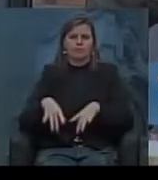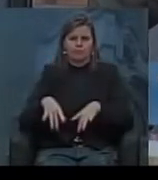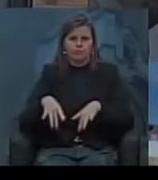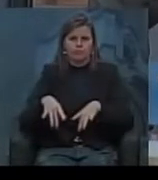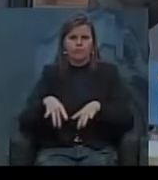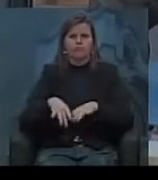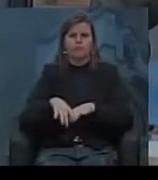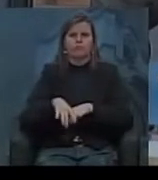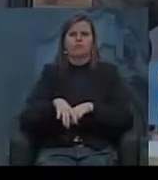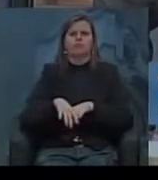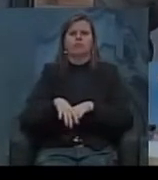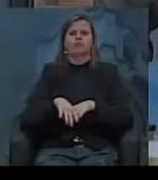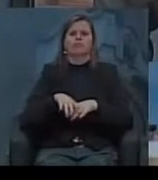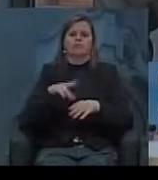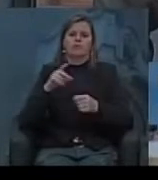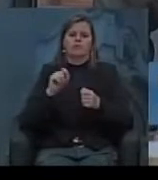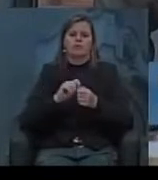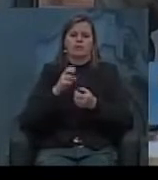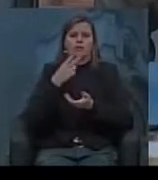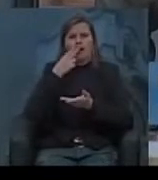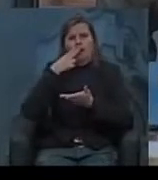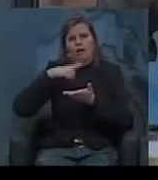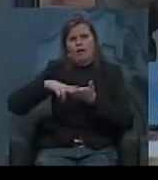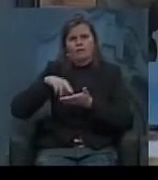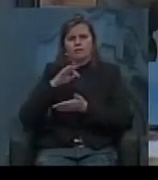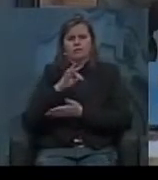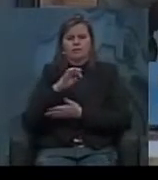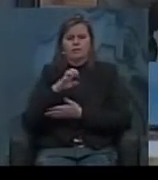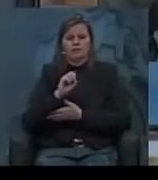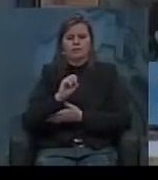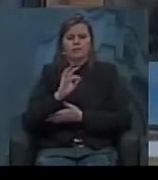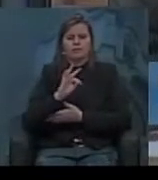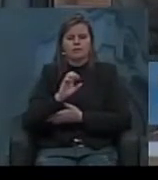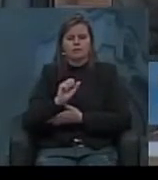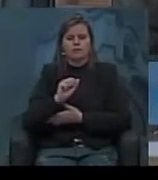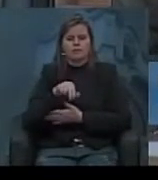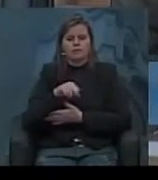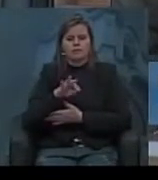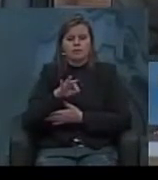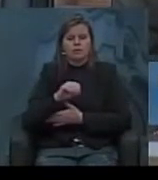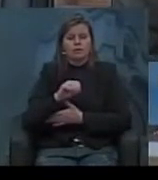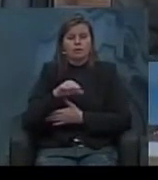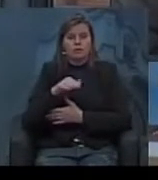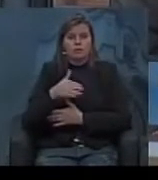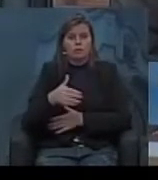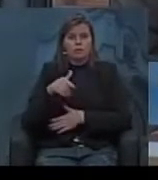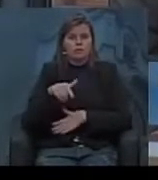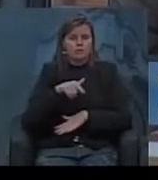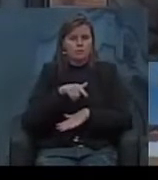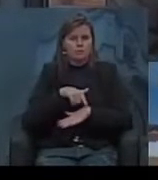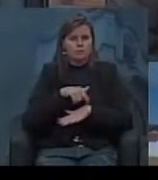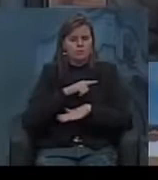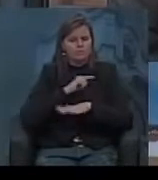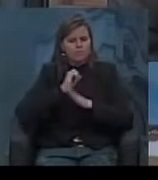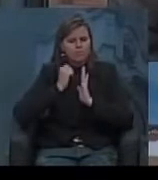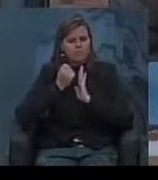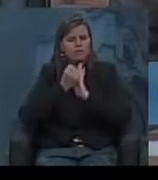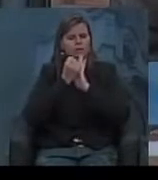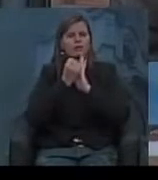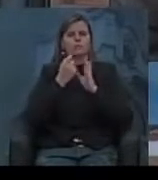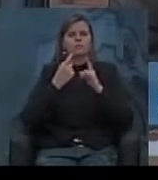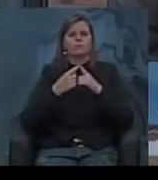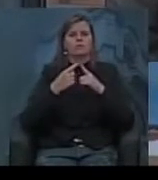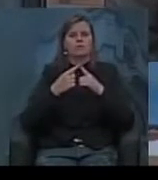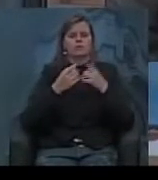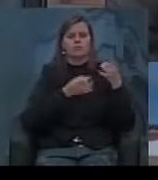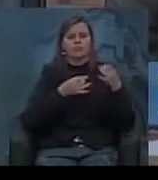deixando uma carta de testamento. Bom, nesse período vai ser marcante, porque vai renunciar